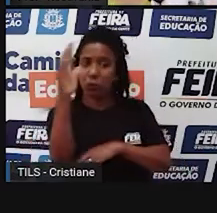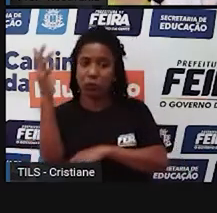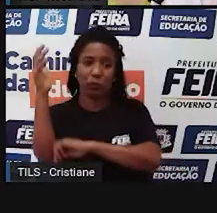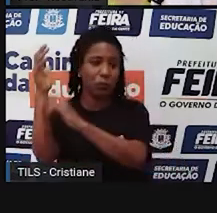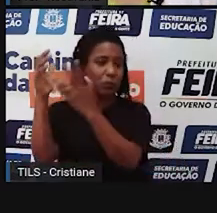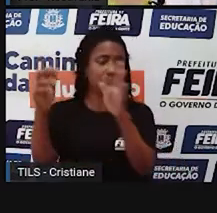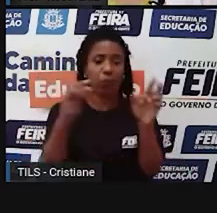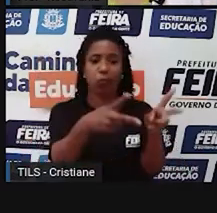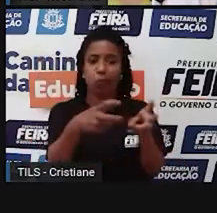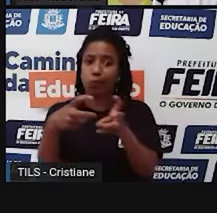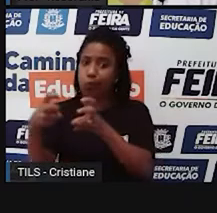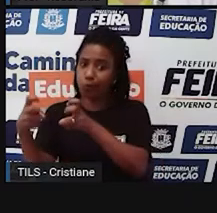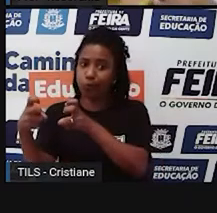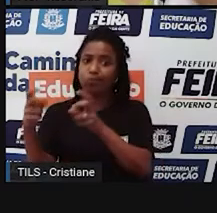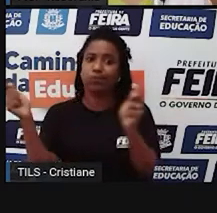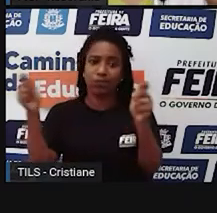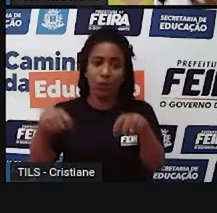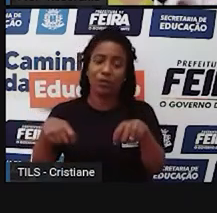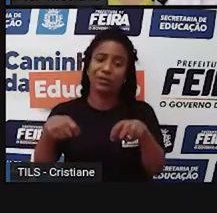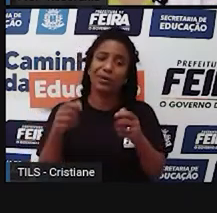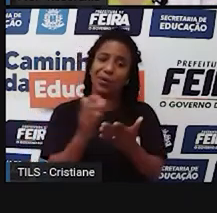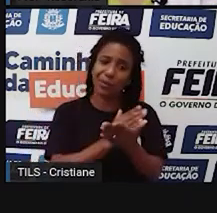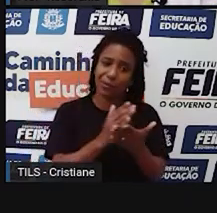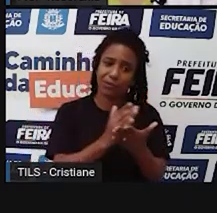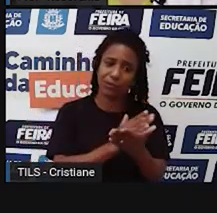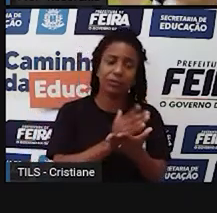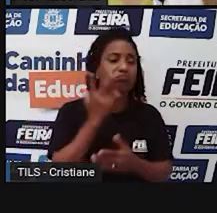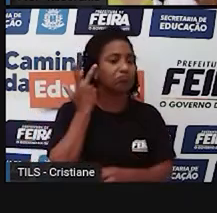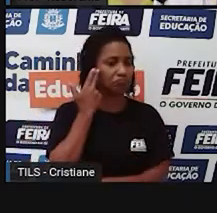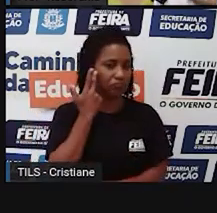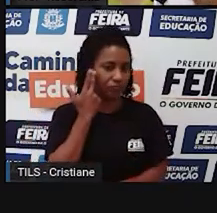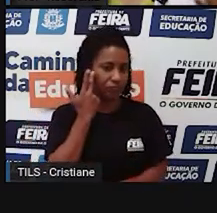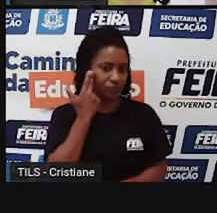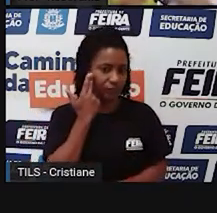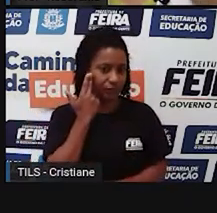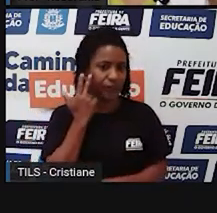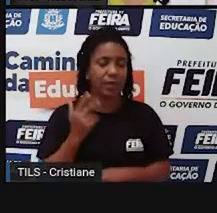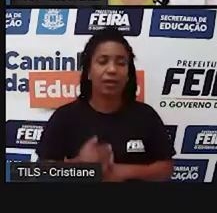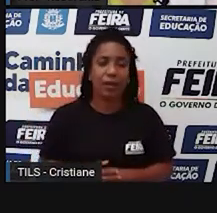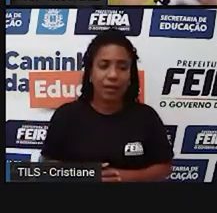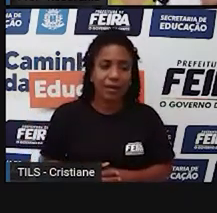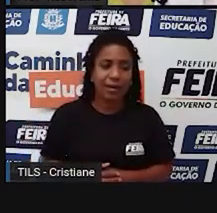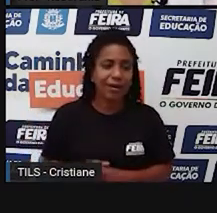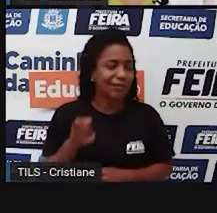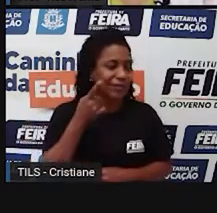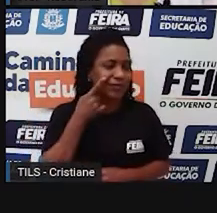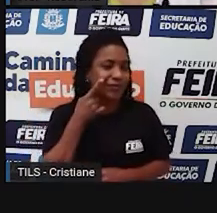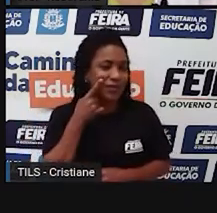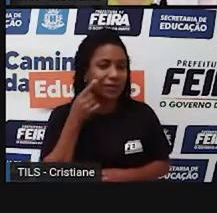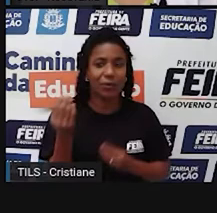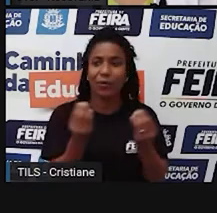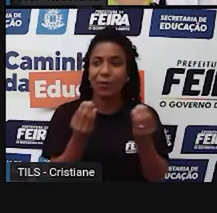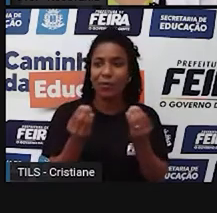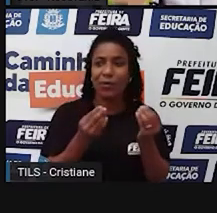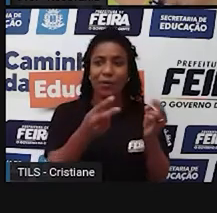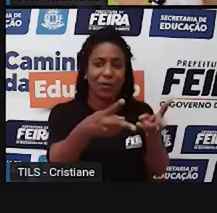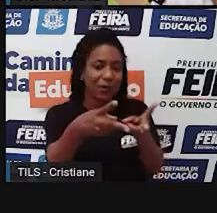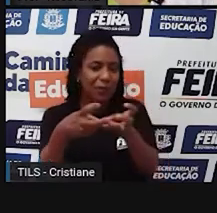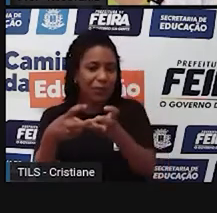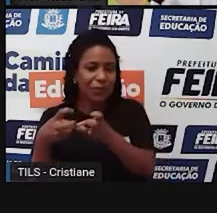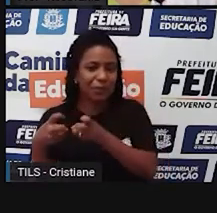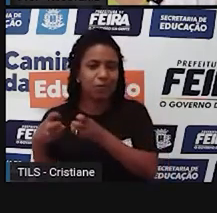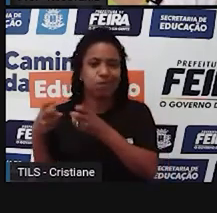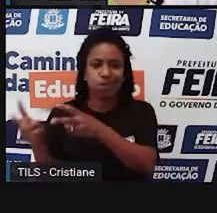vão exigir menos. Então, como é que a gente percebe isso? na questão da extração, da aquisição das matérias-primas